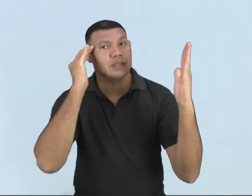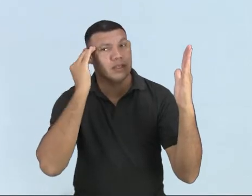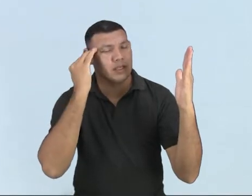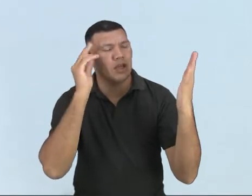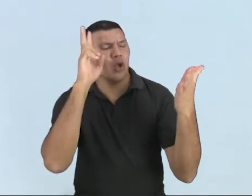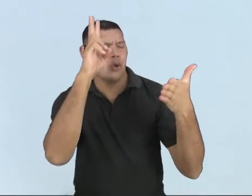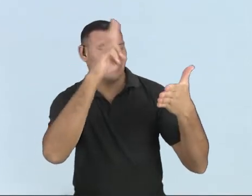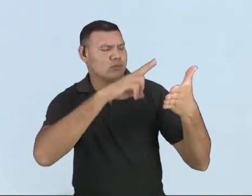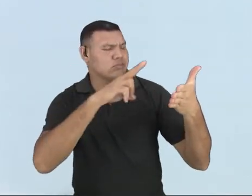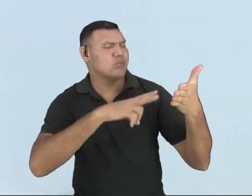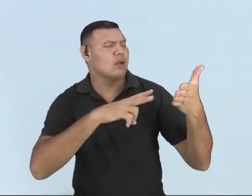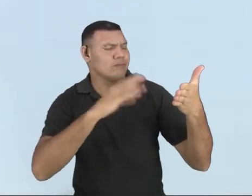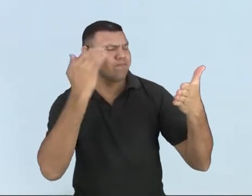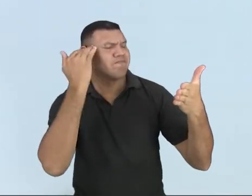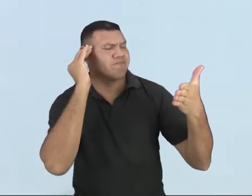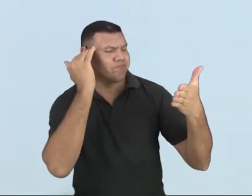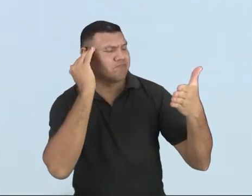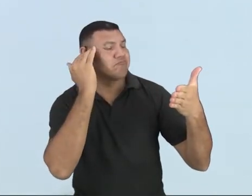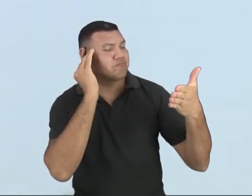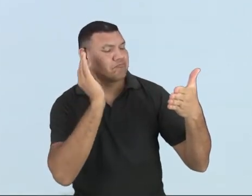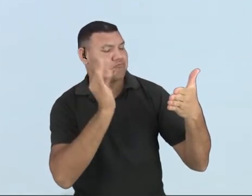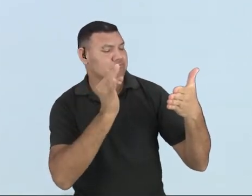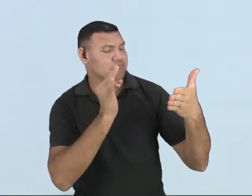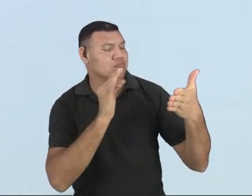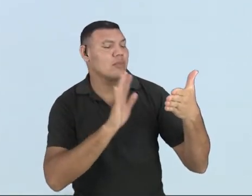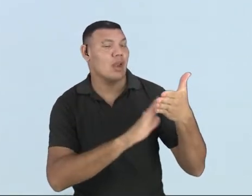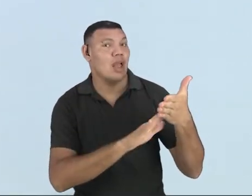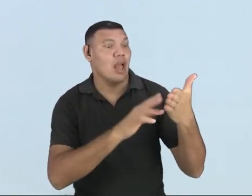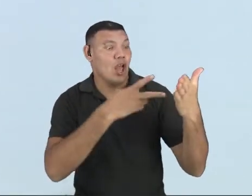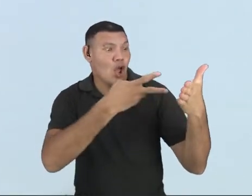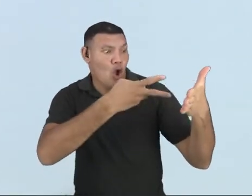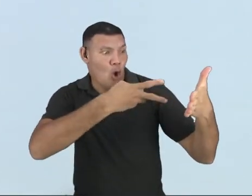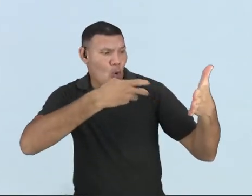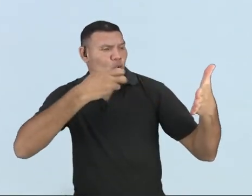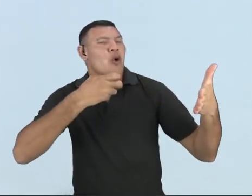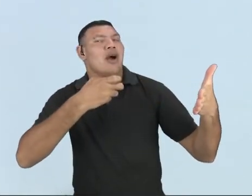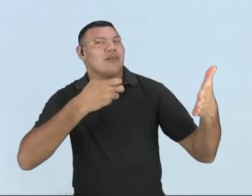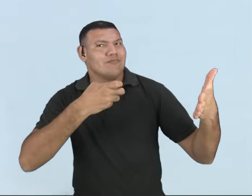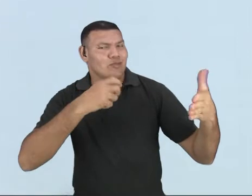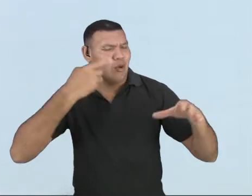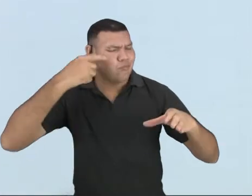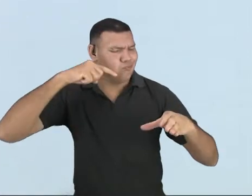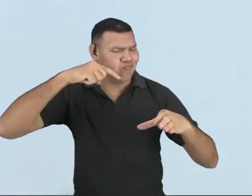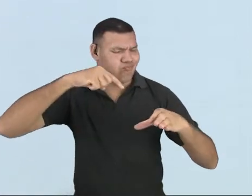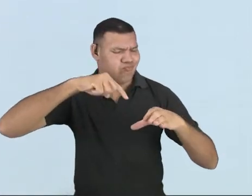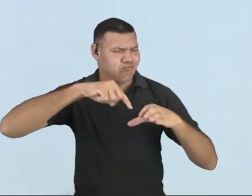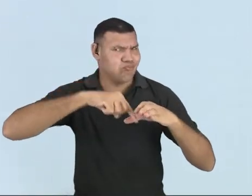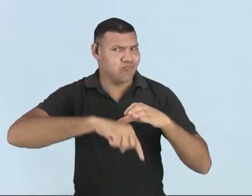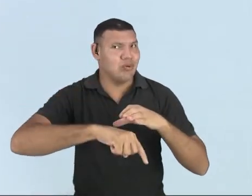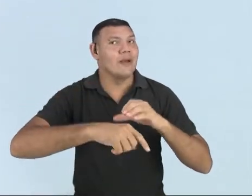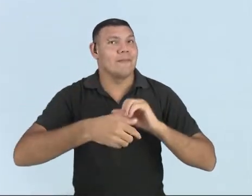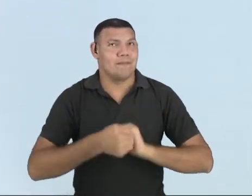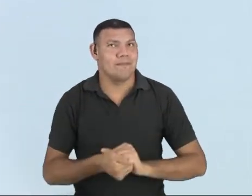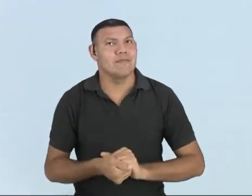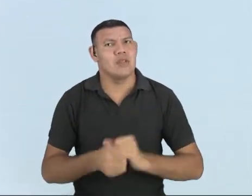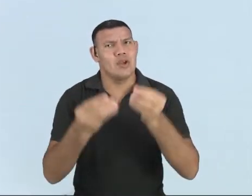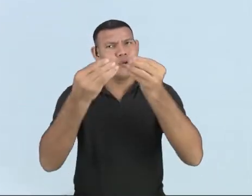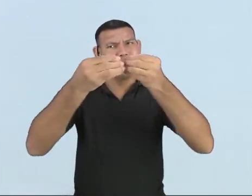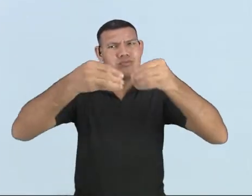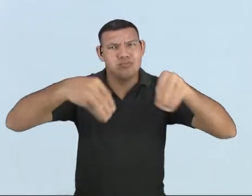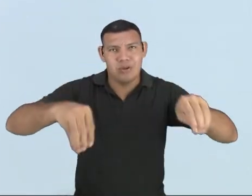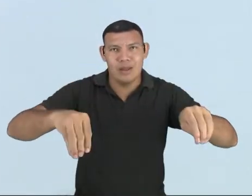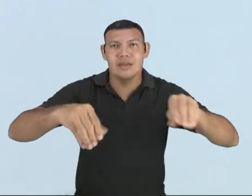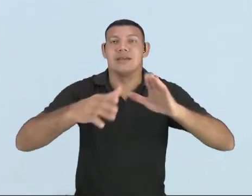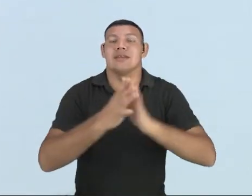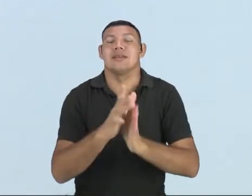quando você lê, você entendeu o que está lá escrito. Interpretação já vai um pouquinho mais além. São as consequências que